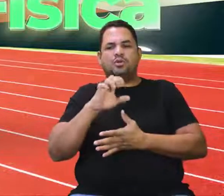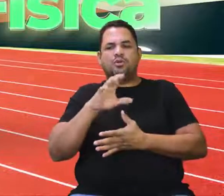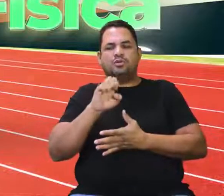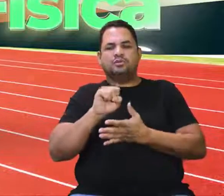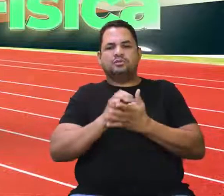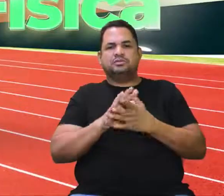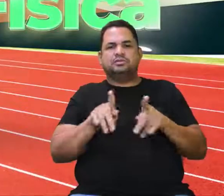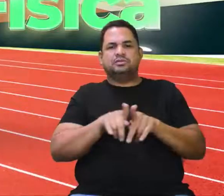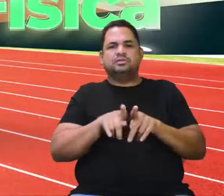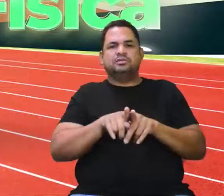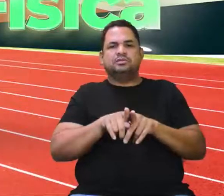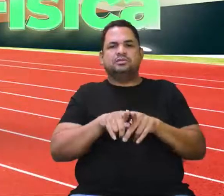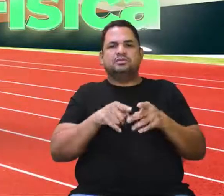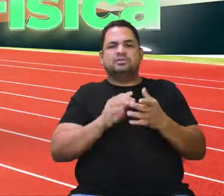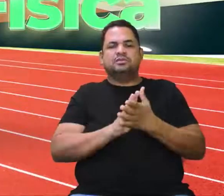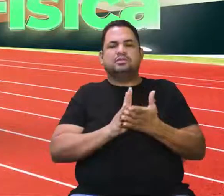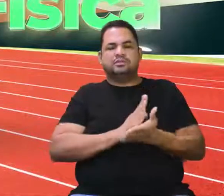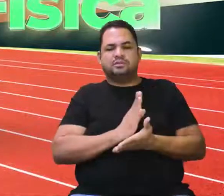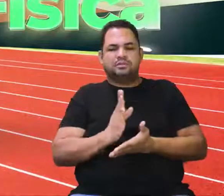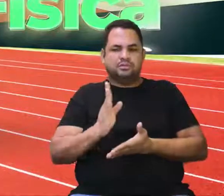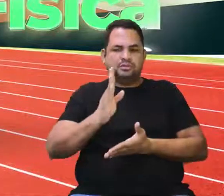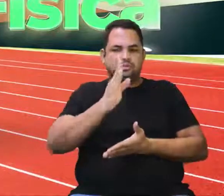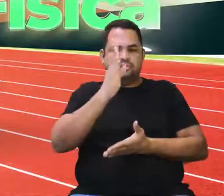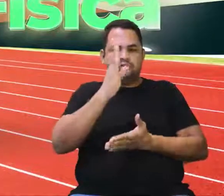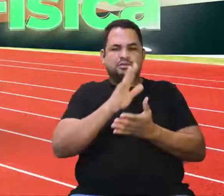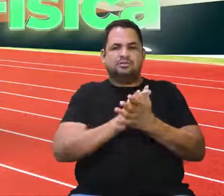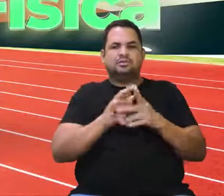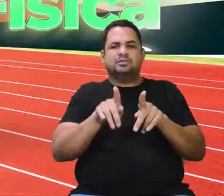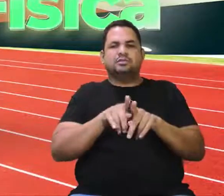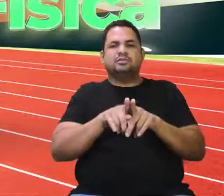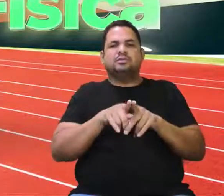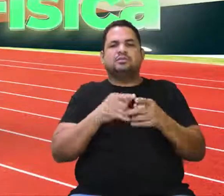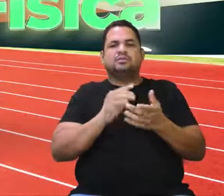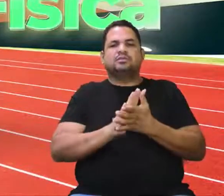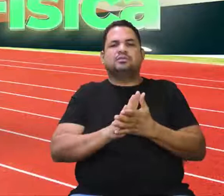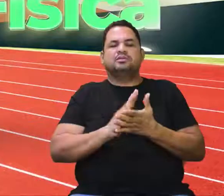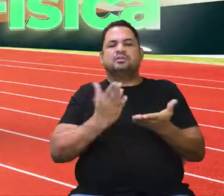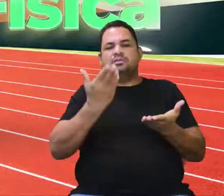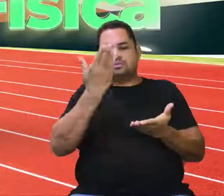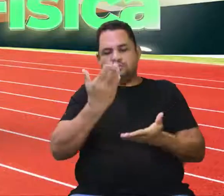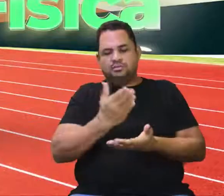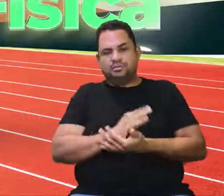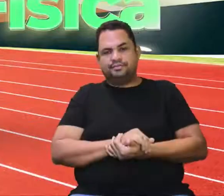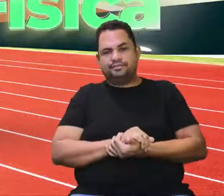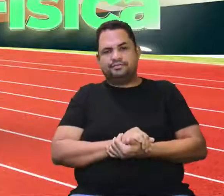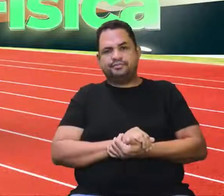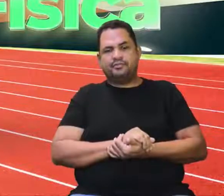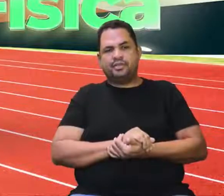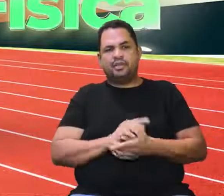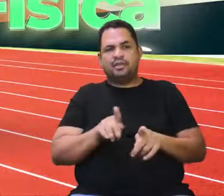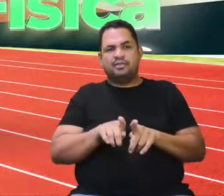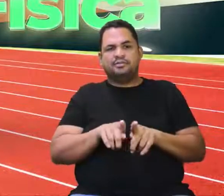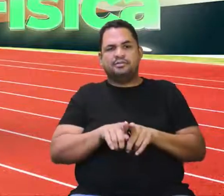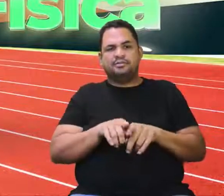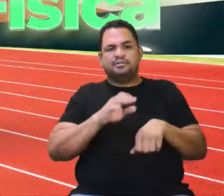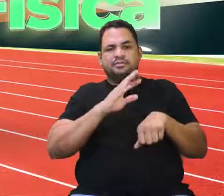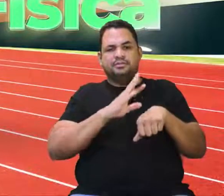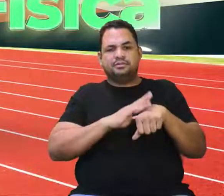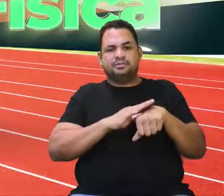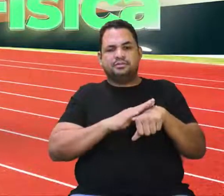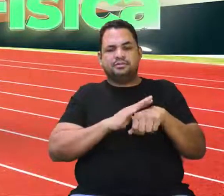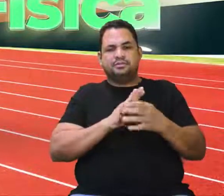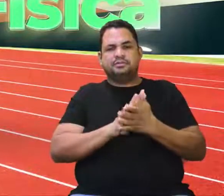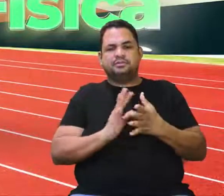falamos? Então, nós falamos dos desvios, que é a cifose, a lordose, a escoliose, e nós falamos das doenças